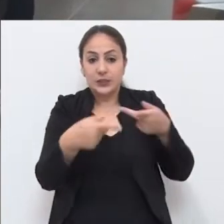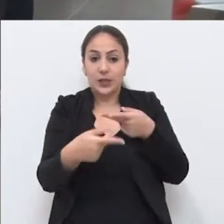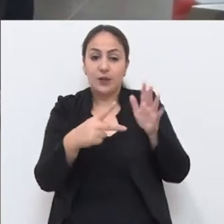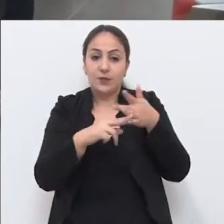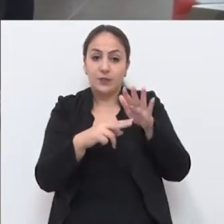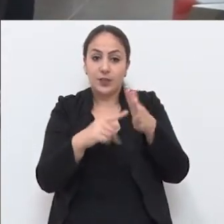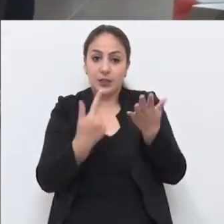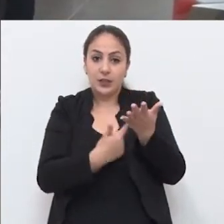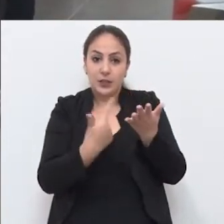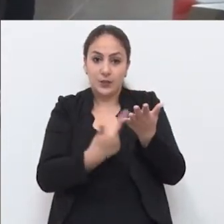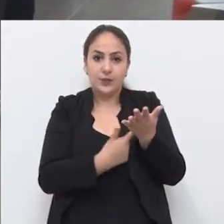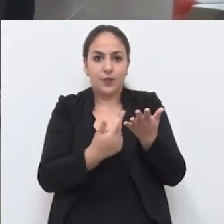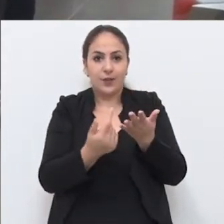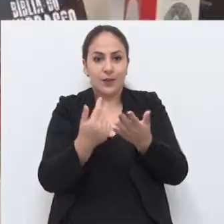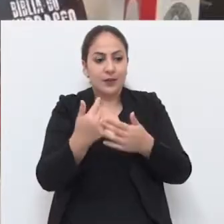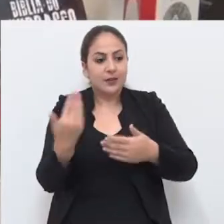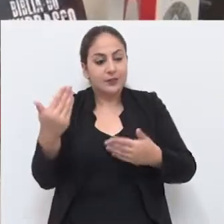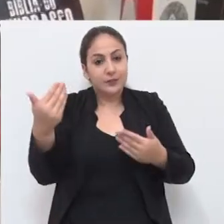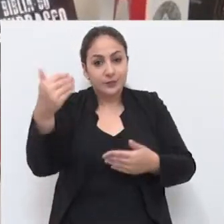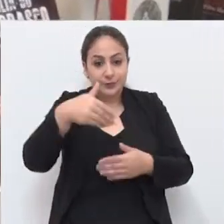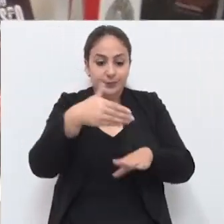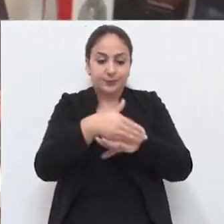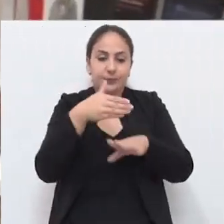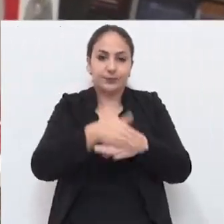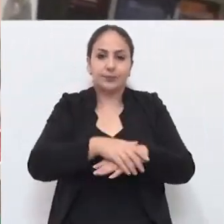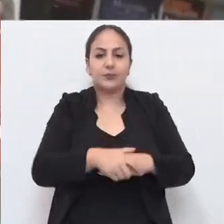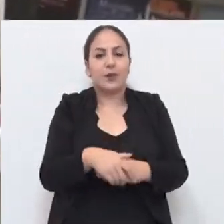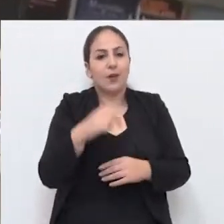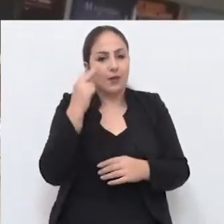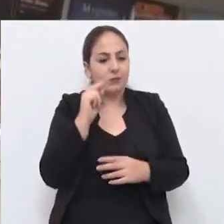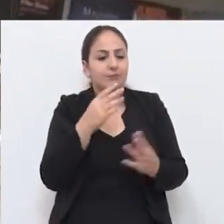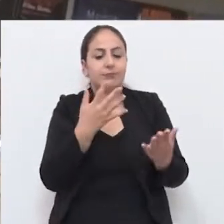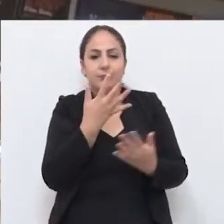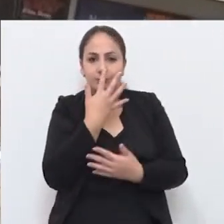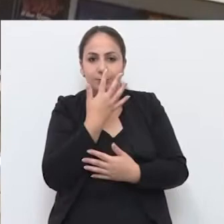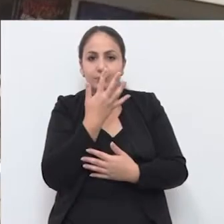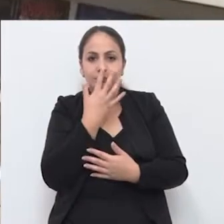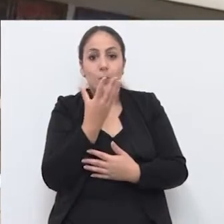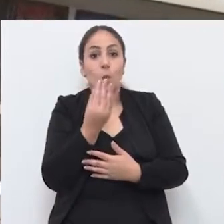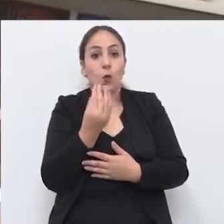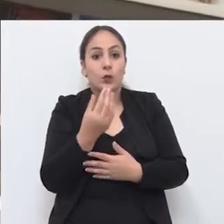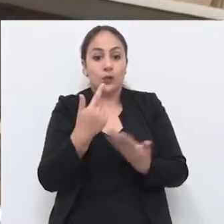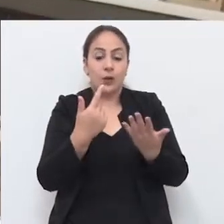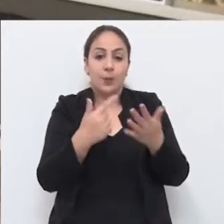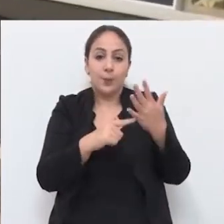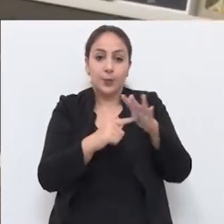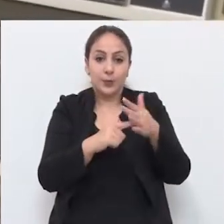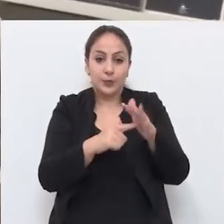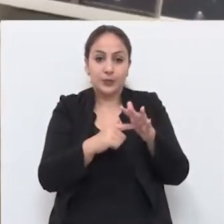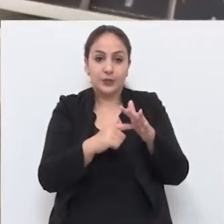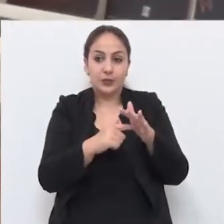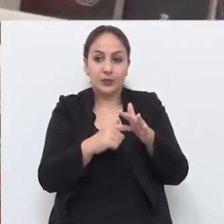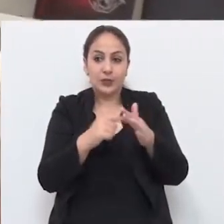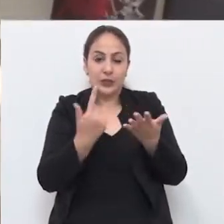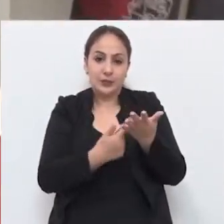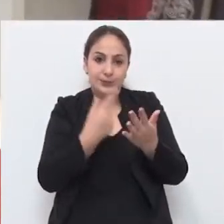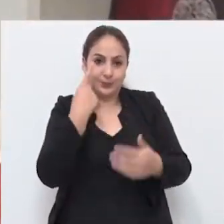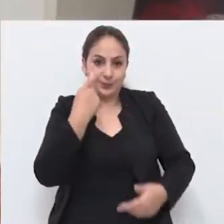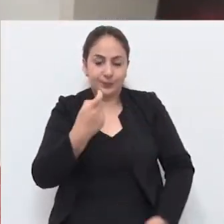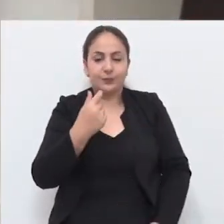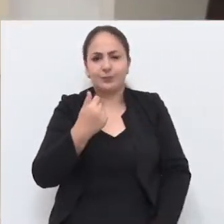realmente fazer a visita na Feira do Livro, que vier nos prestigiar, vai ser surpreendido com muitas promoções e muitos